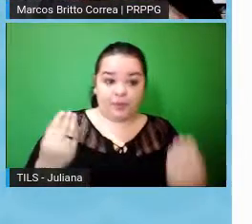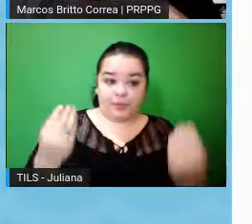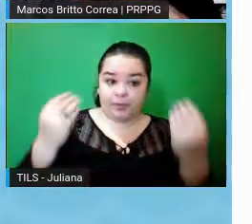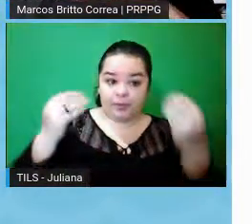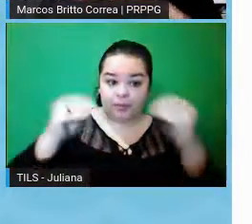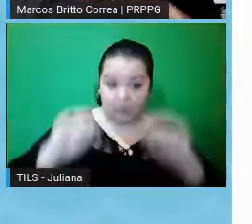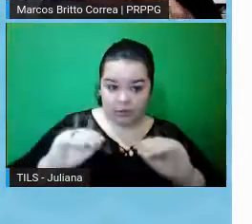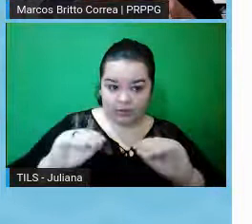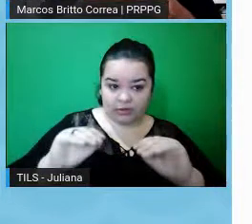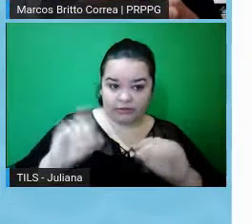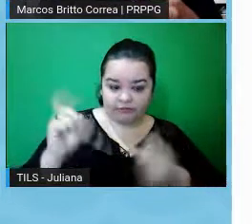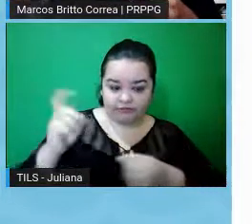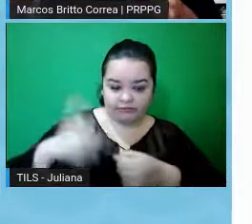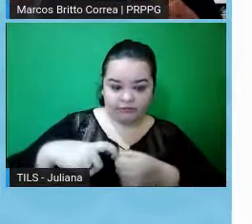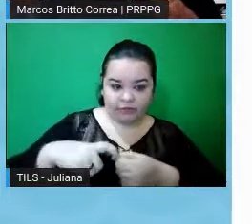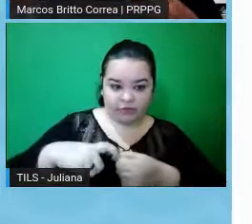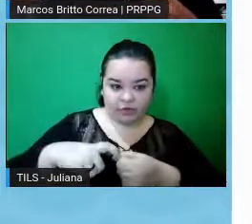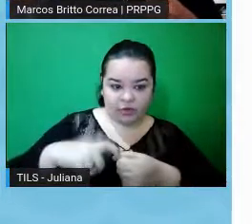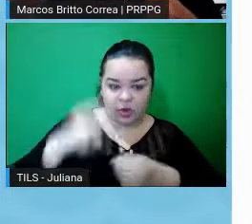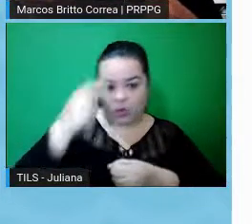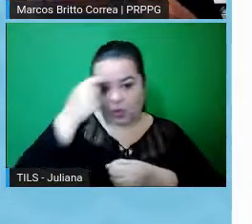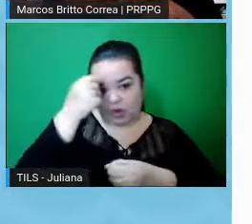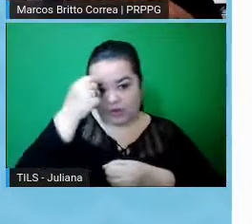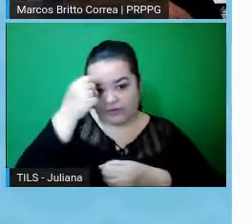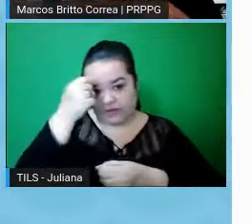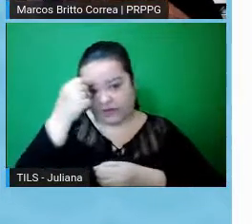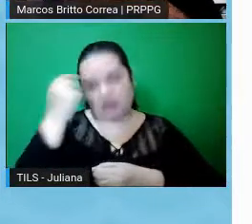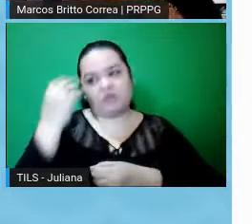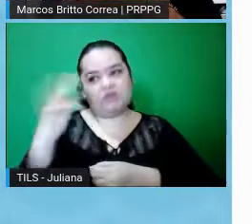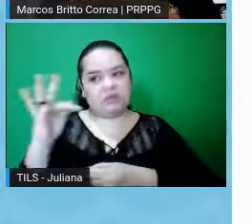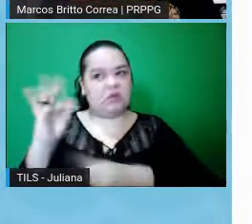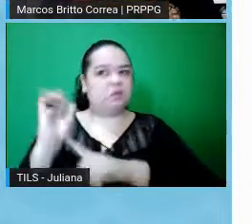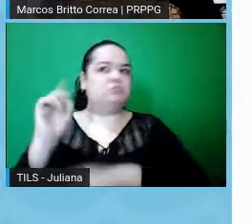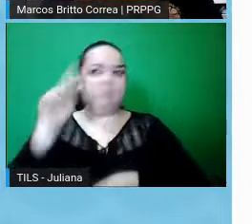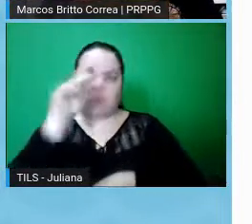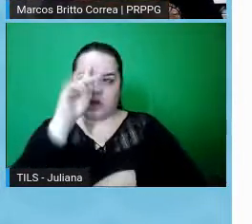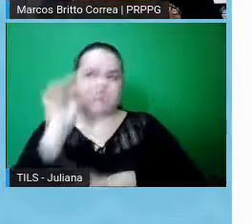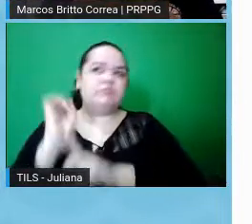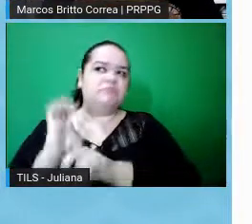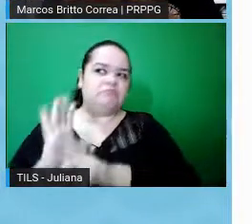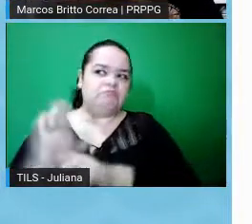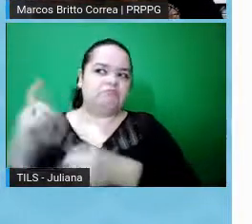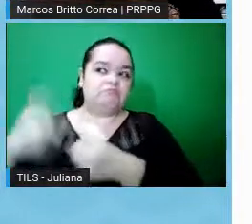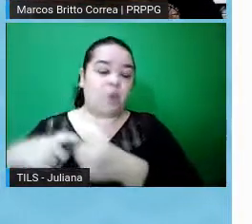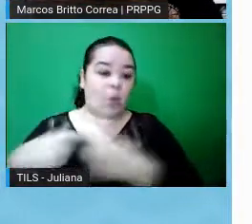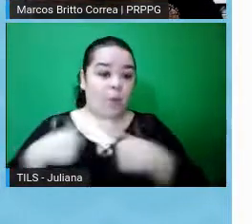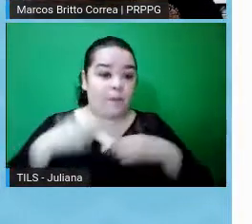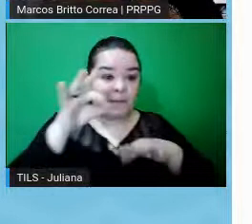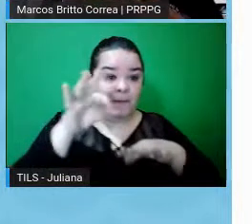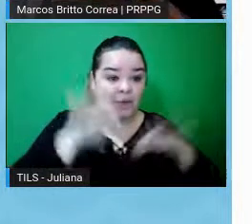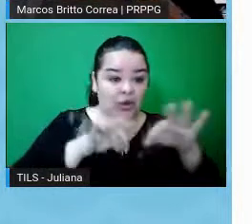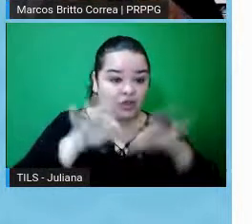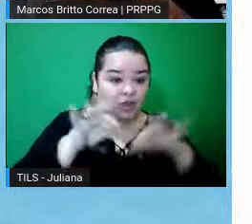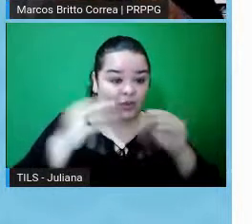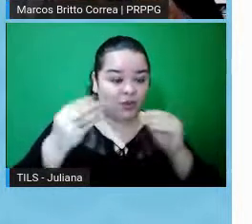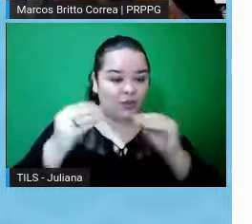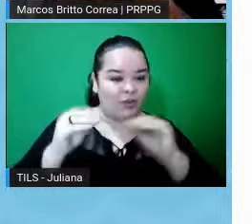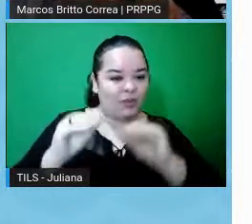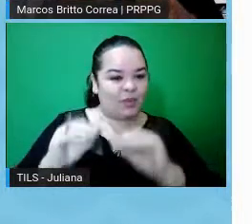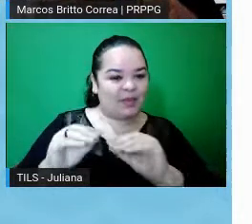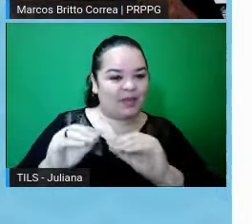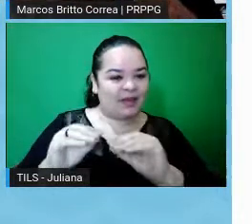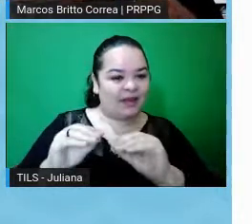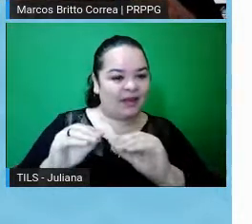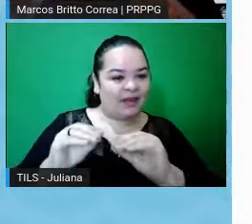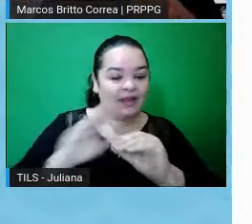faço, né, me vinculo à Universidade Federal de Pelotas, todos os projetos que eu submeti na plataforma Brasil, eles vão